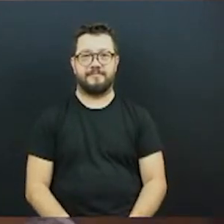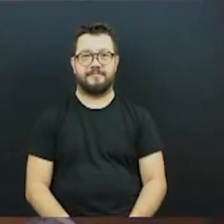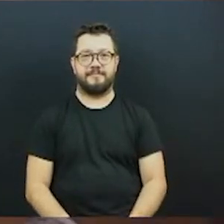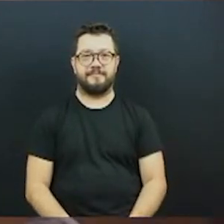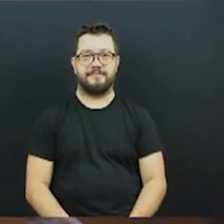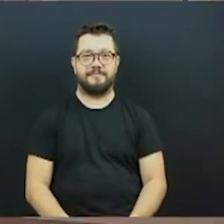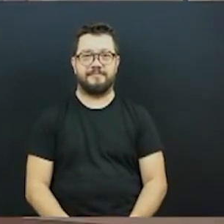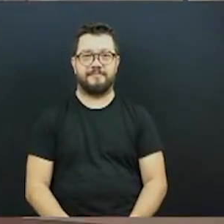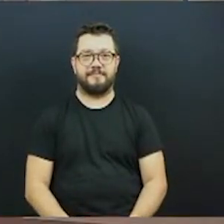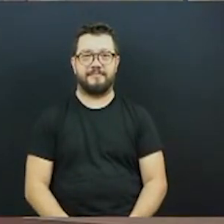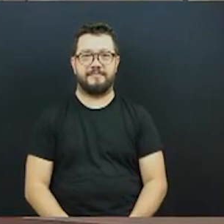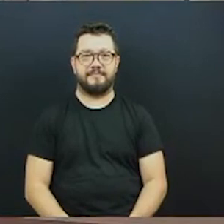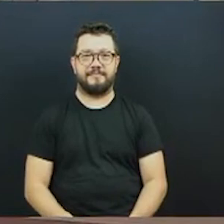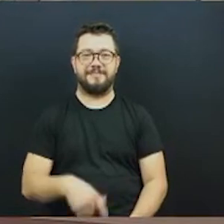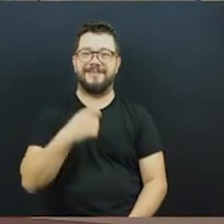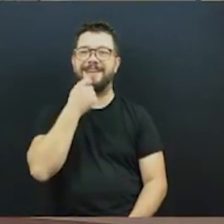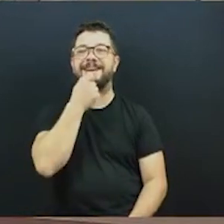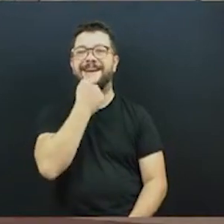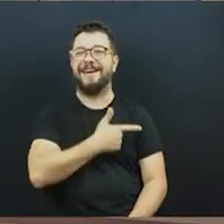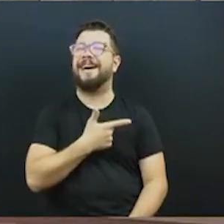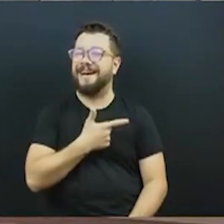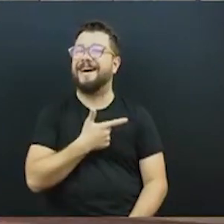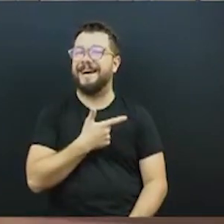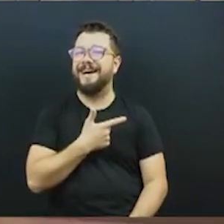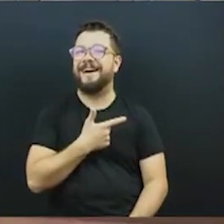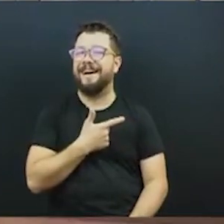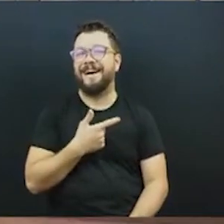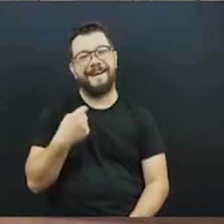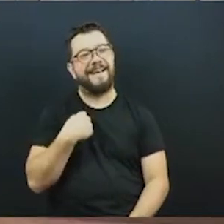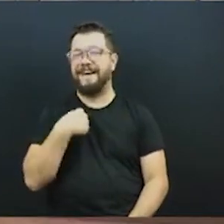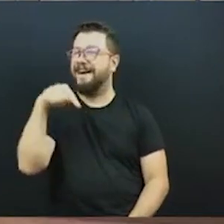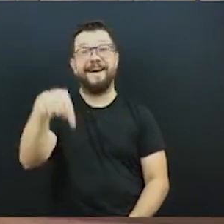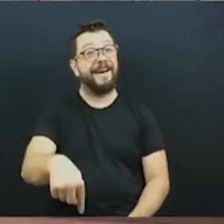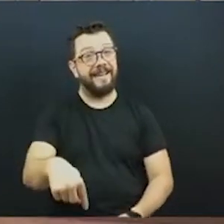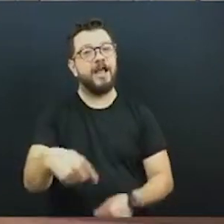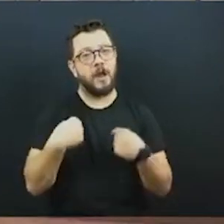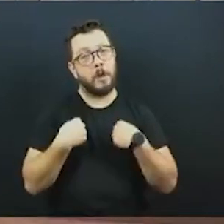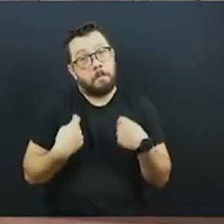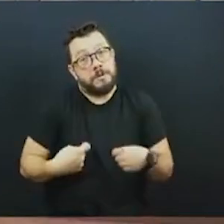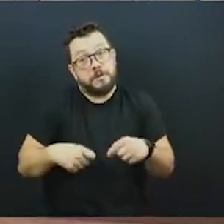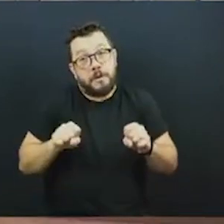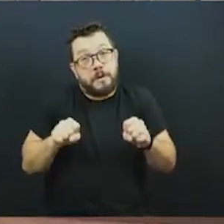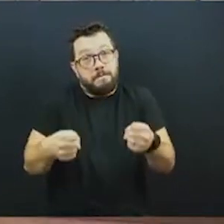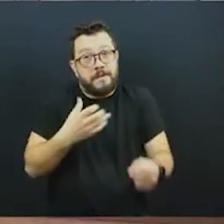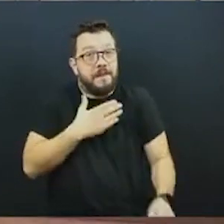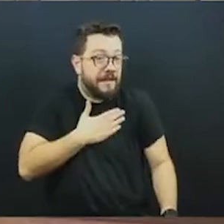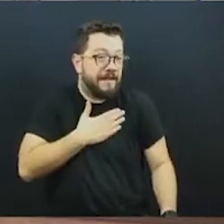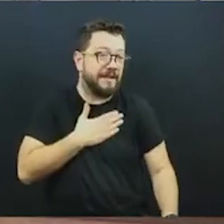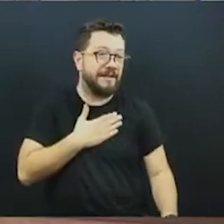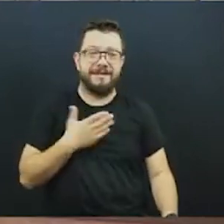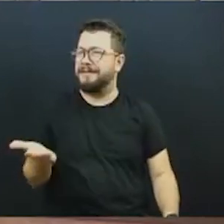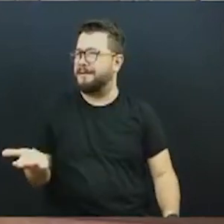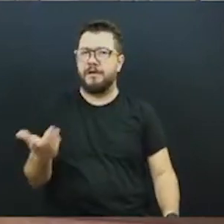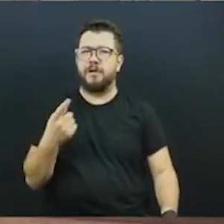Senhoras eu acho engraçado. Não, eu só subi aqui para ter a oportunidade de me defender. E continuo fazendo. Eu interrompi o